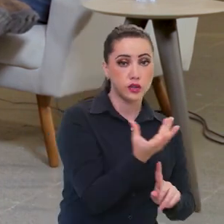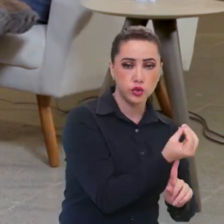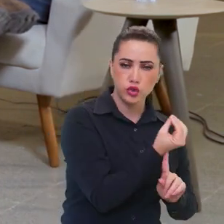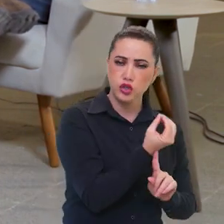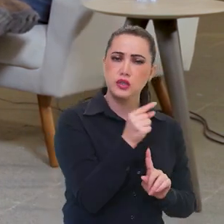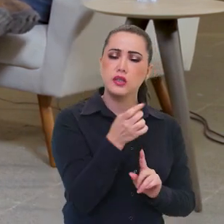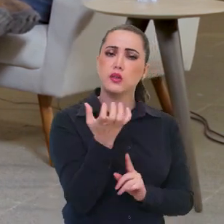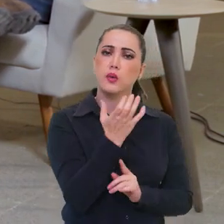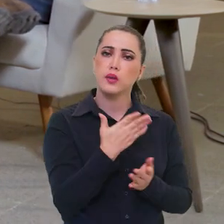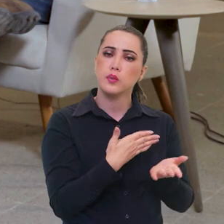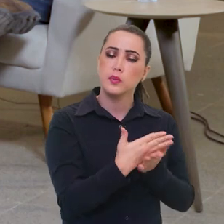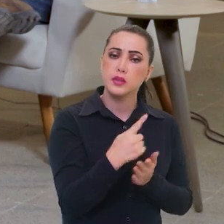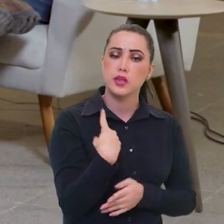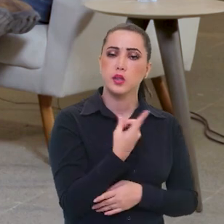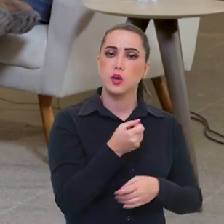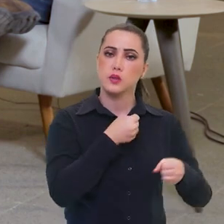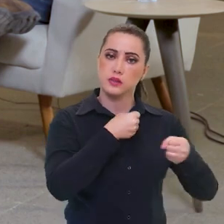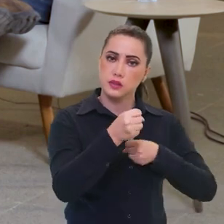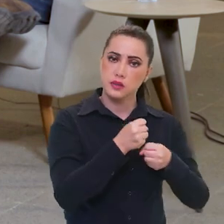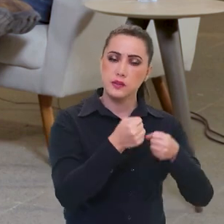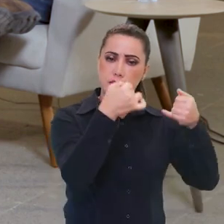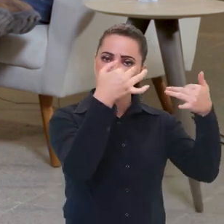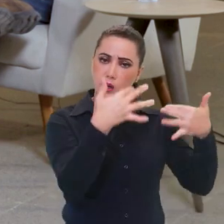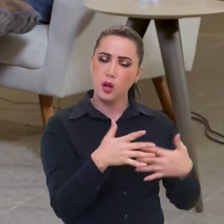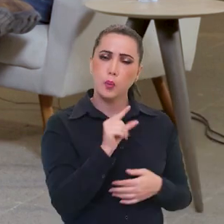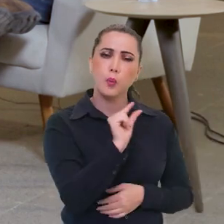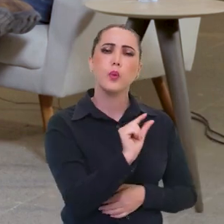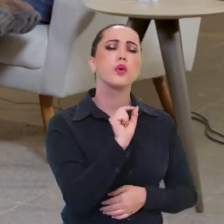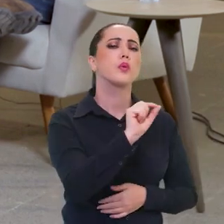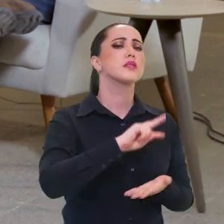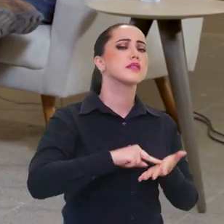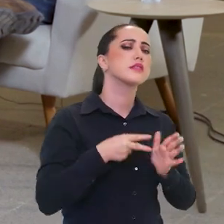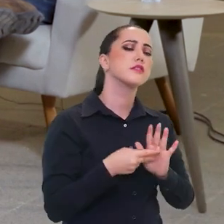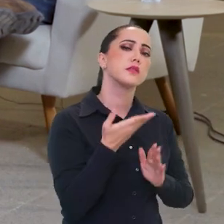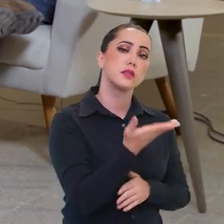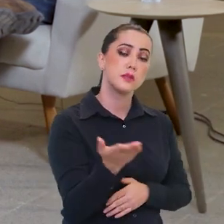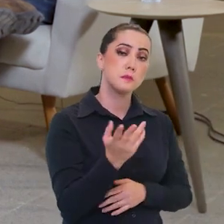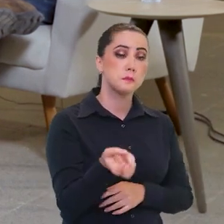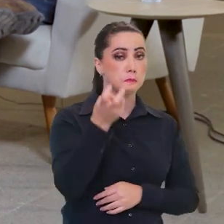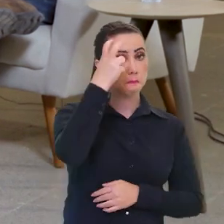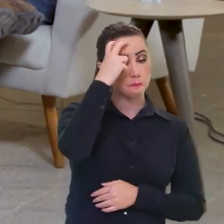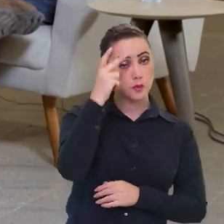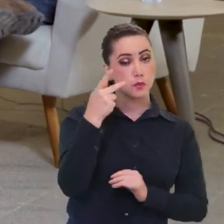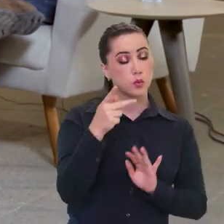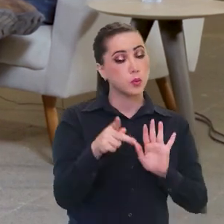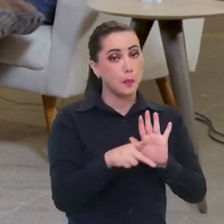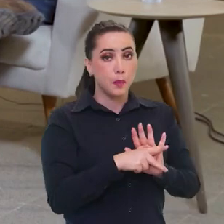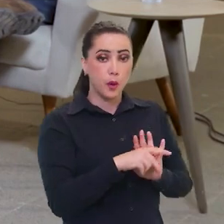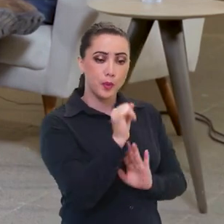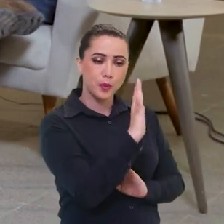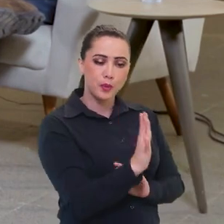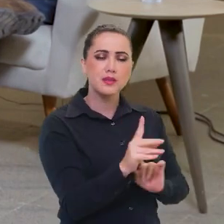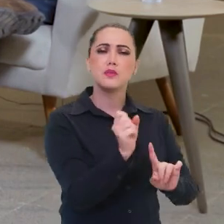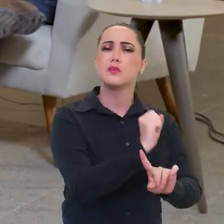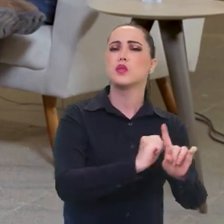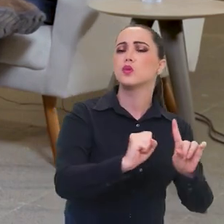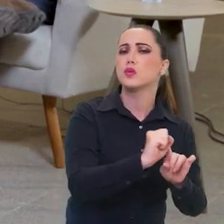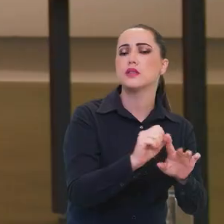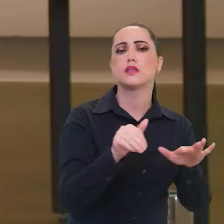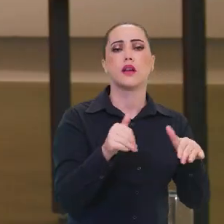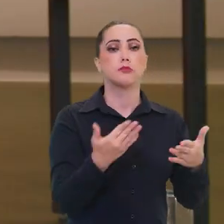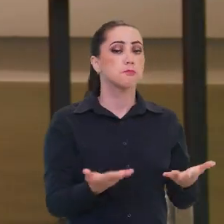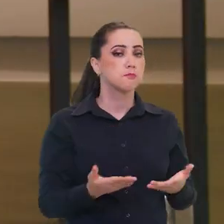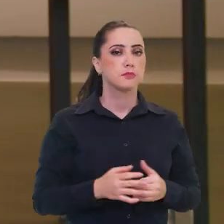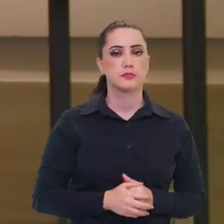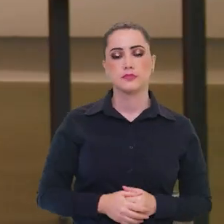então eu queria começar a nossa entrevista com a senhora falando um pouquinho do que isso significa para a cultura brasileira e para a sociedade brasileira.